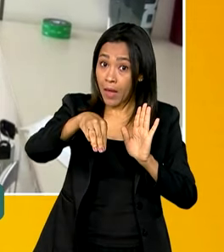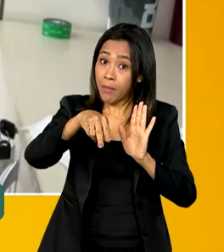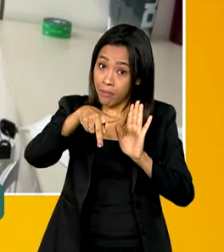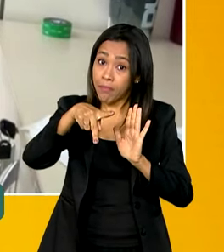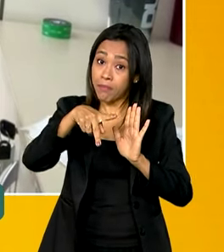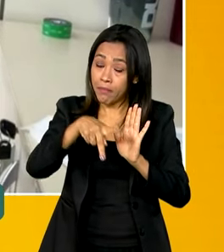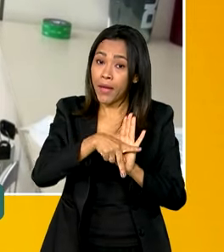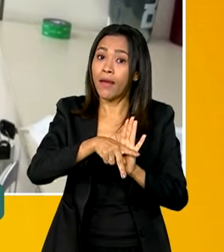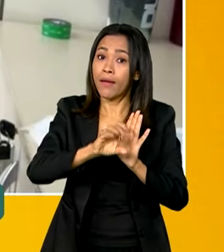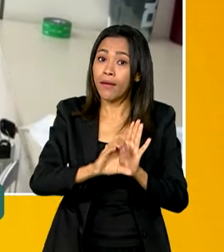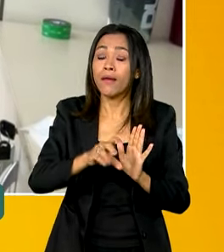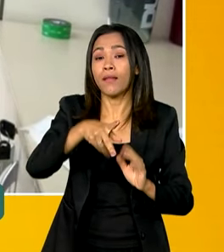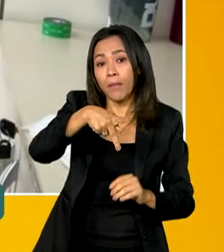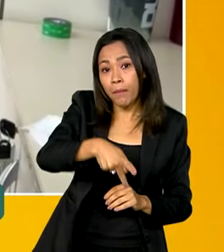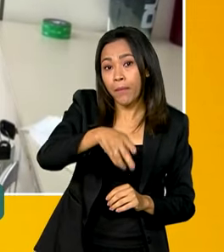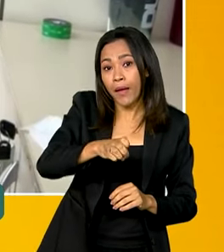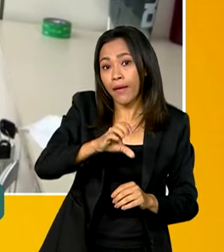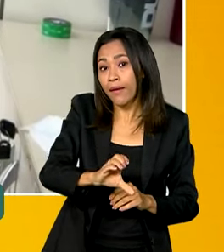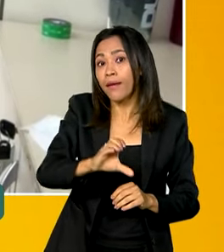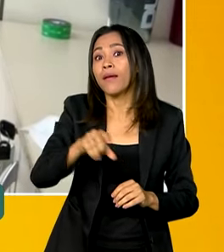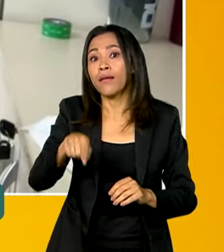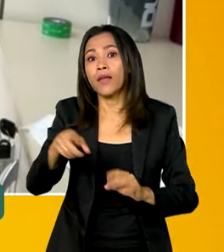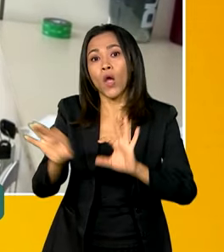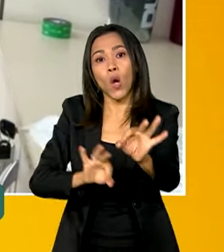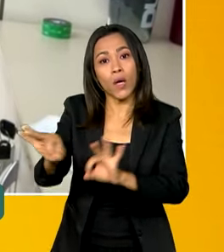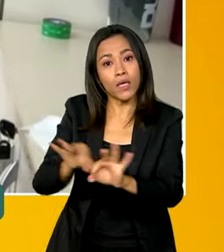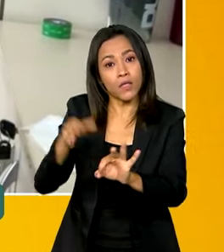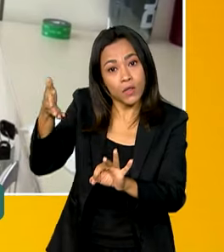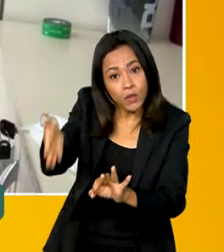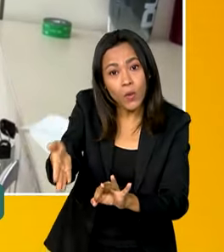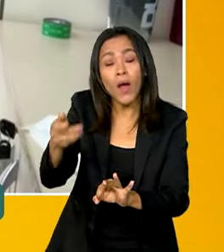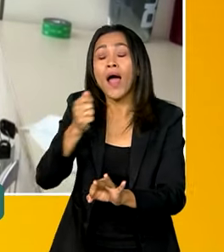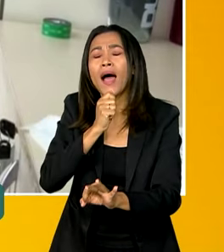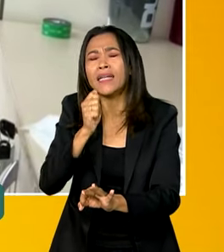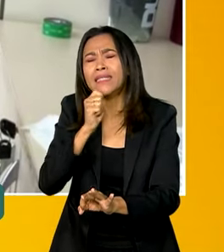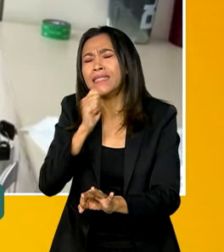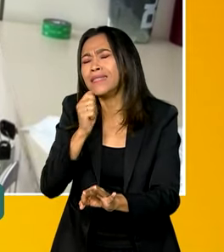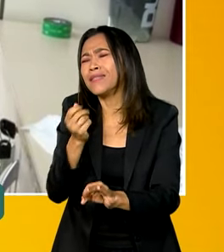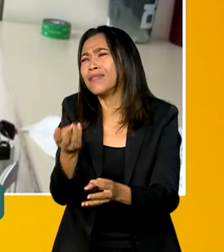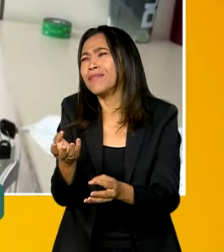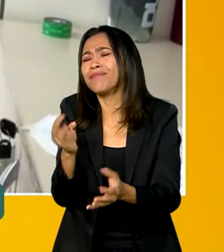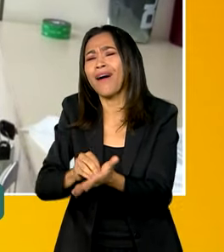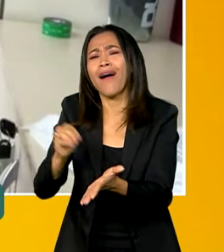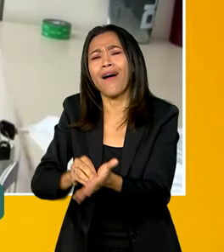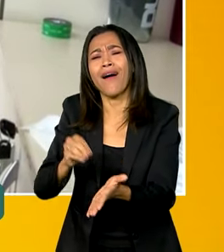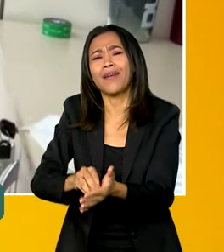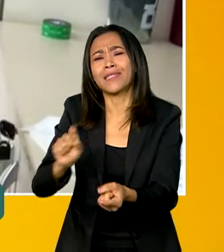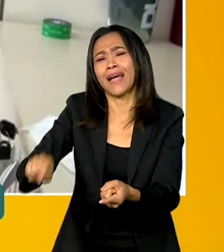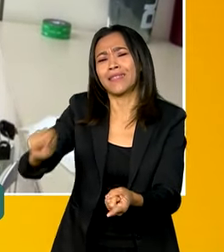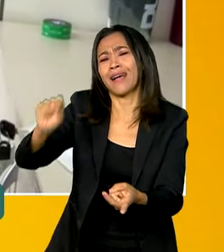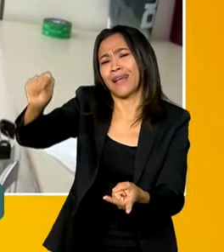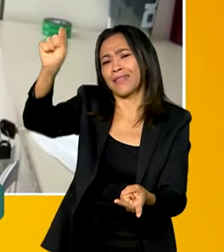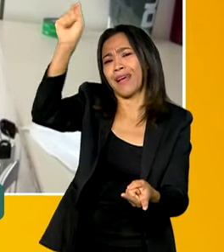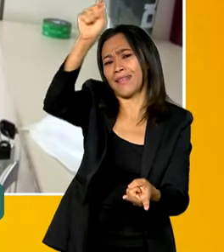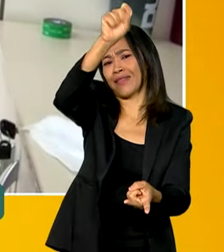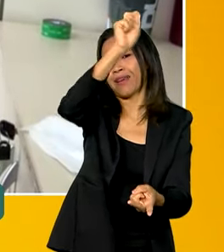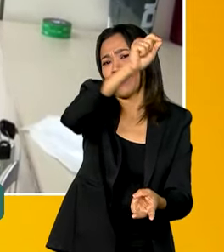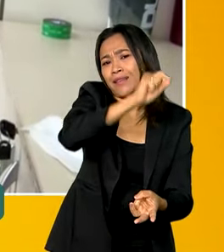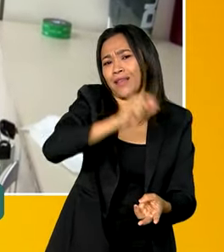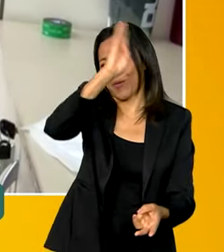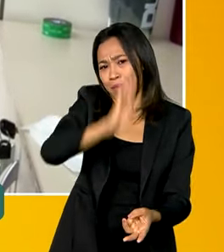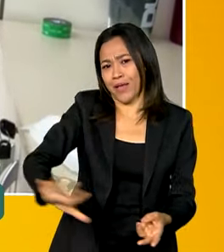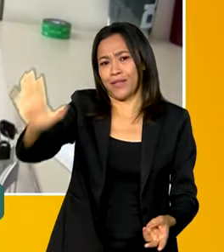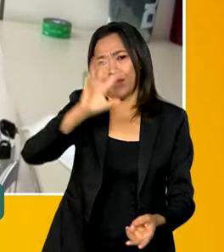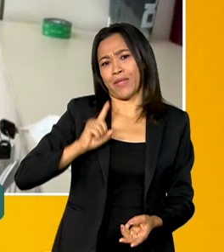Judiciário em 2004, a Defensoria Pública ainda é uma realidade muito distante de alcance pleno no nosso país.